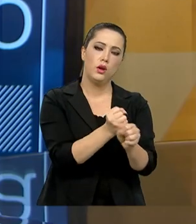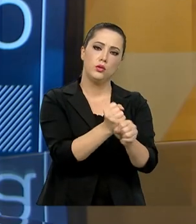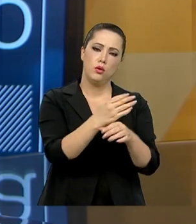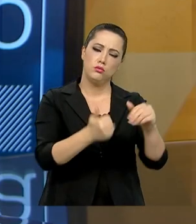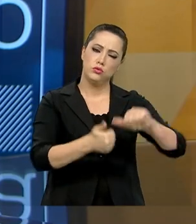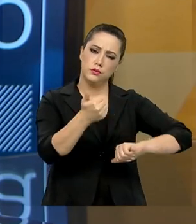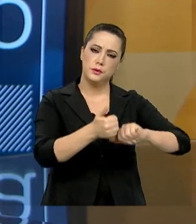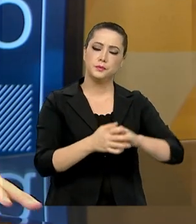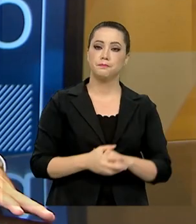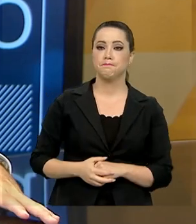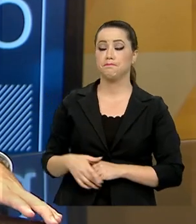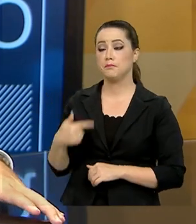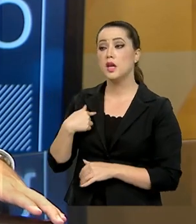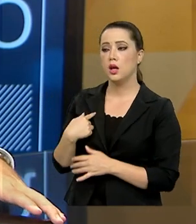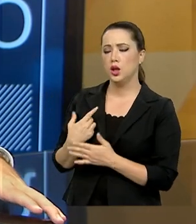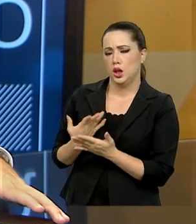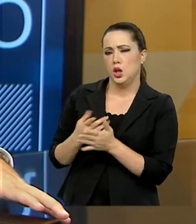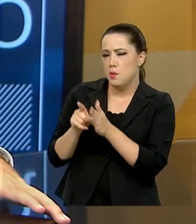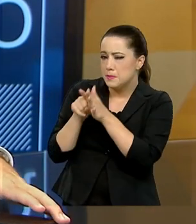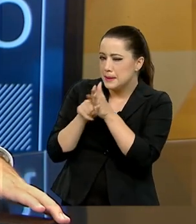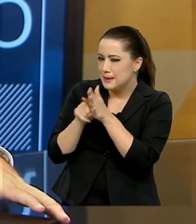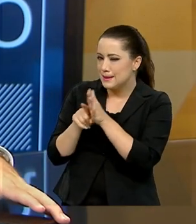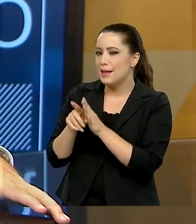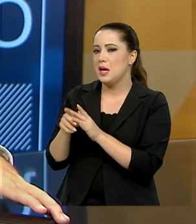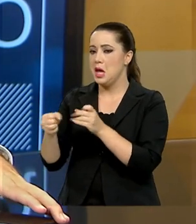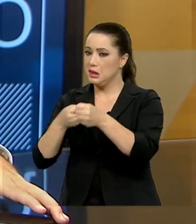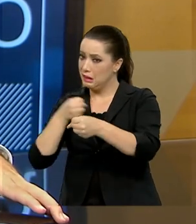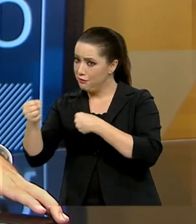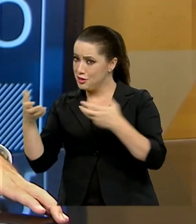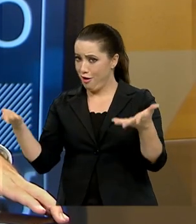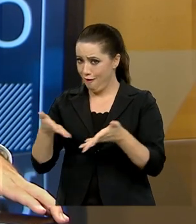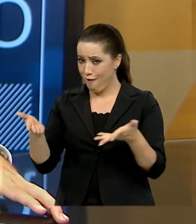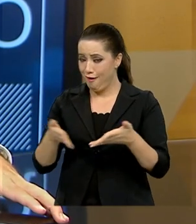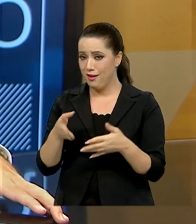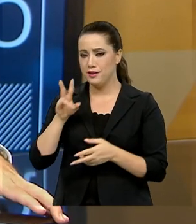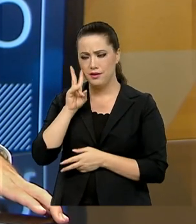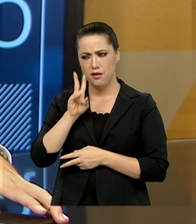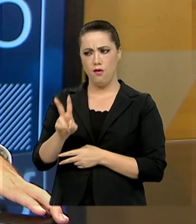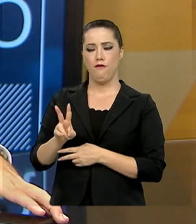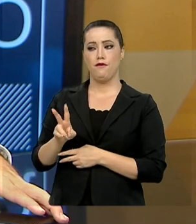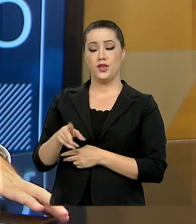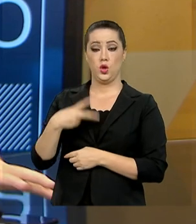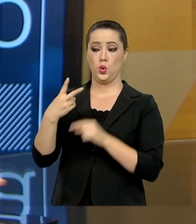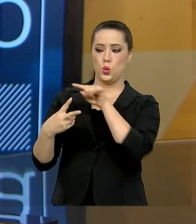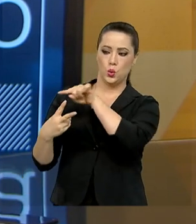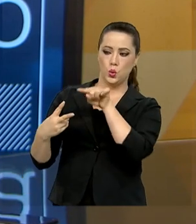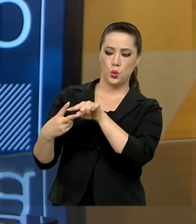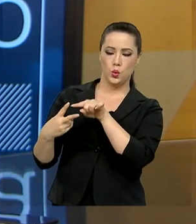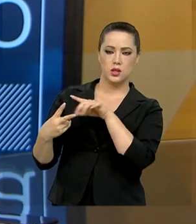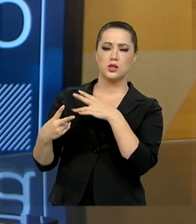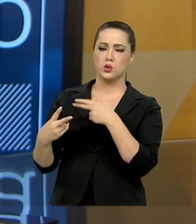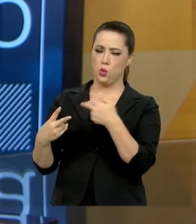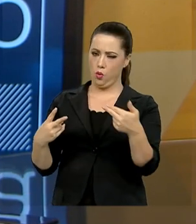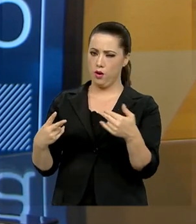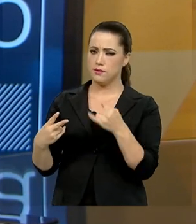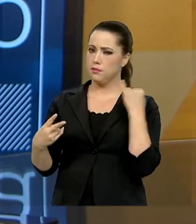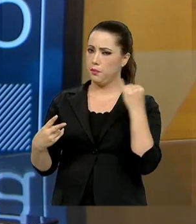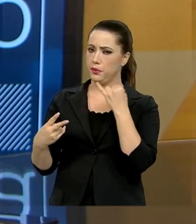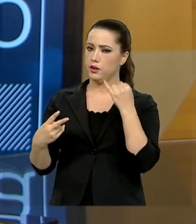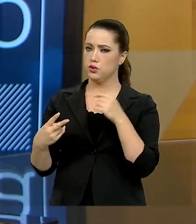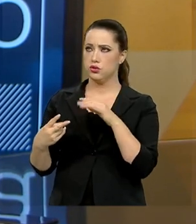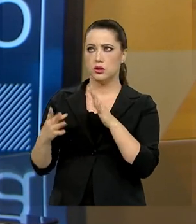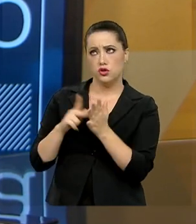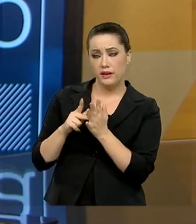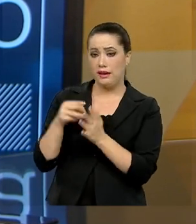Na pesquisa que eu fiz aqui para entrevistar o senhor, eu me deparei com dois fatos que eu achei bem interessantes. Na verdade, três, mas agora eu vou apresentar